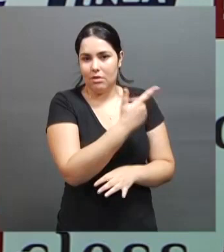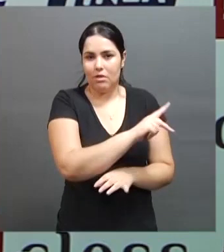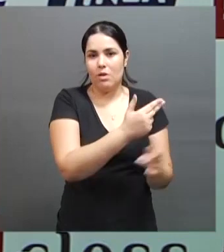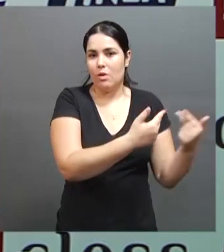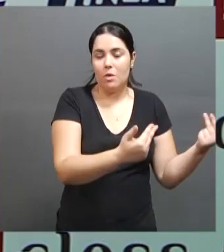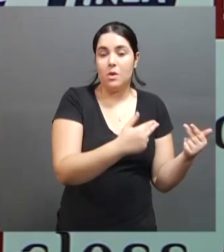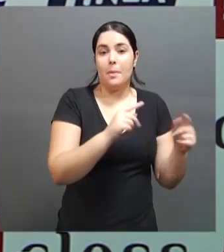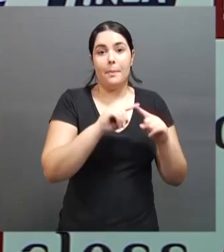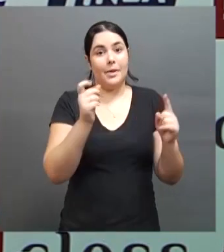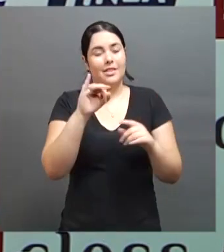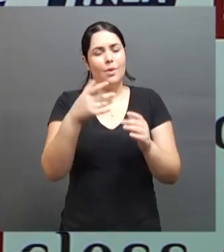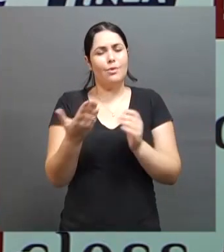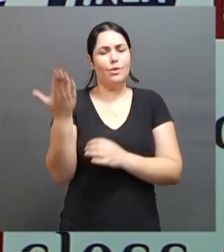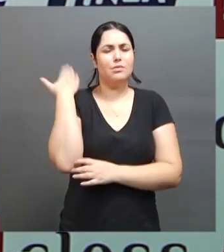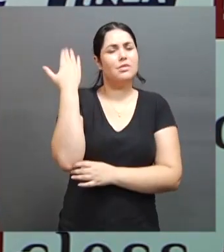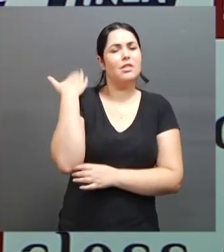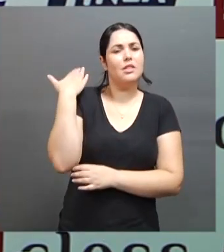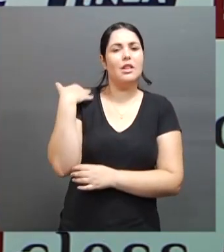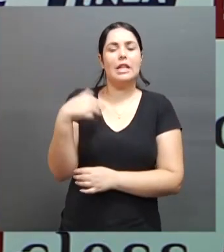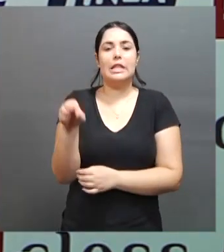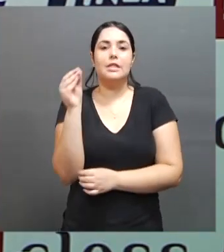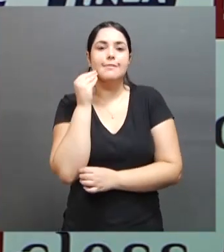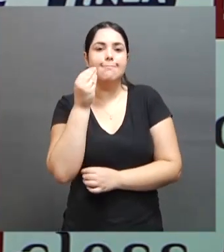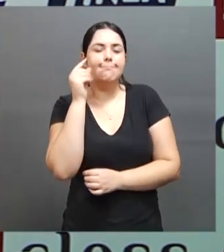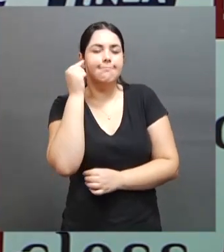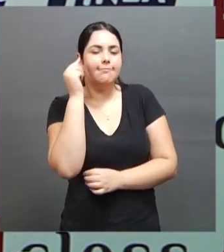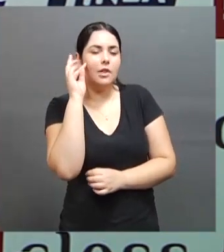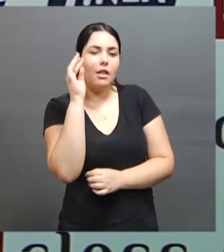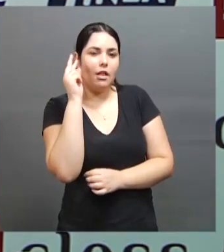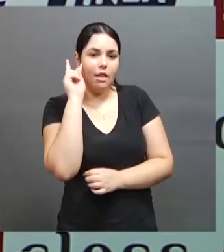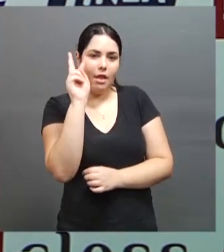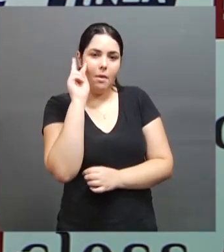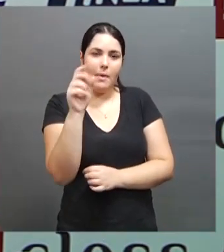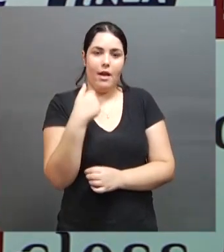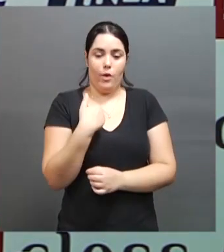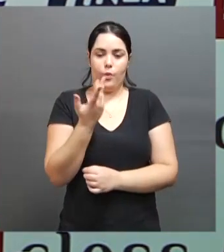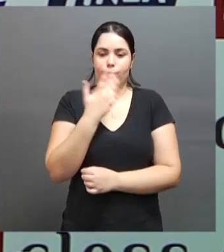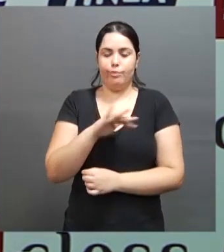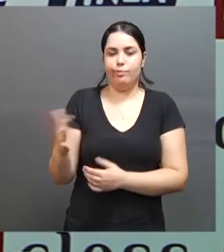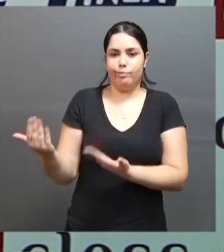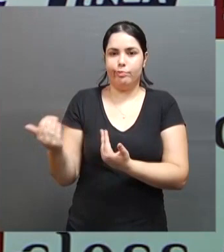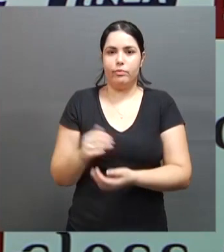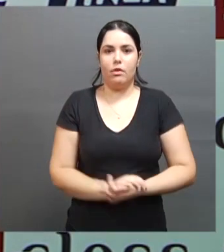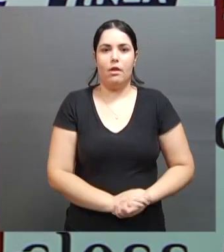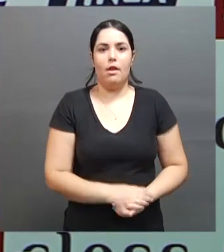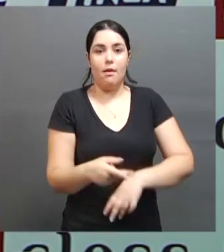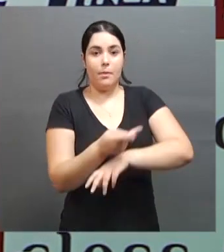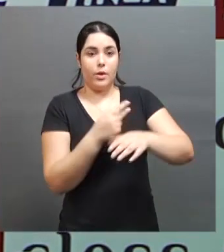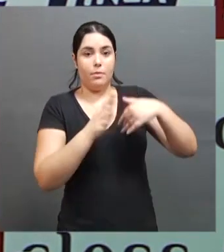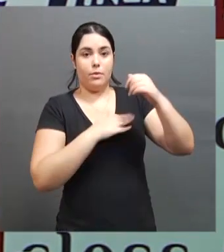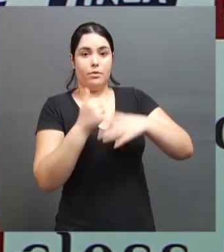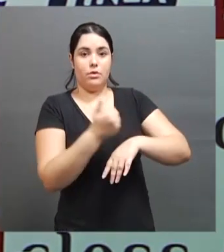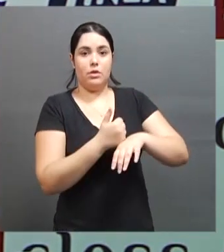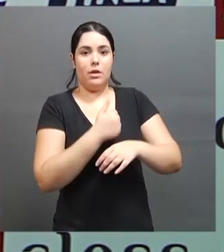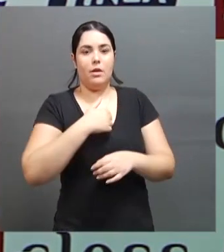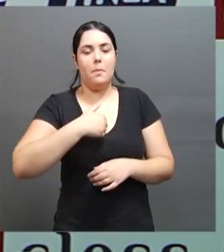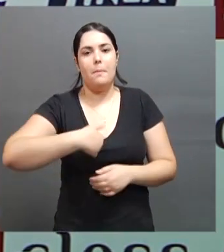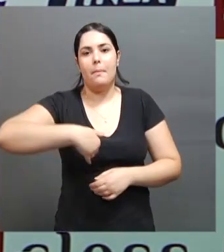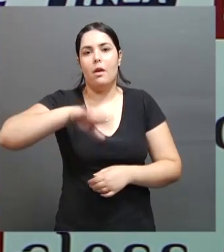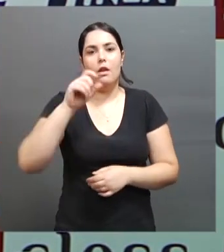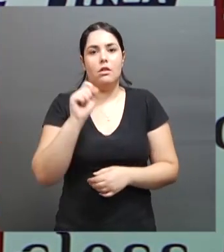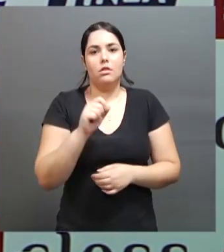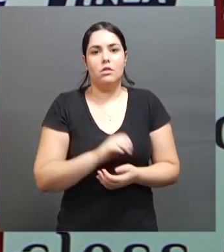eu voltar no tempo, assim, e tentar lembrar de quando eu era bem mais nova, assim, ainda buscando esse profissionalismo, a minha maior